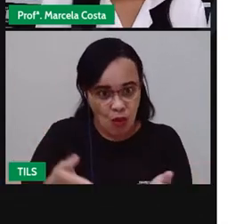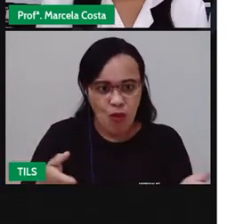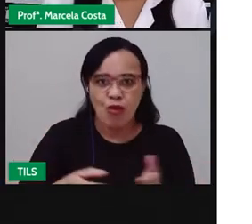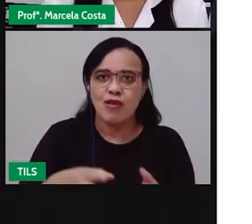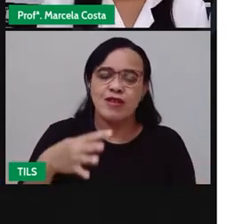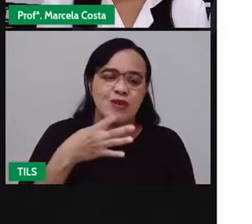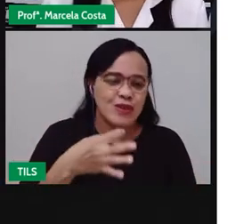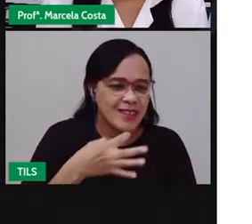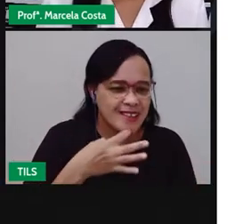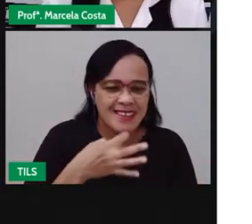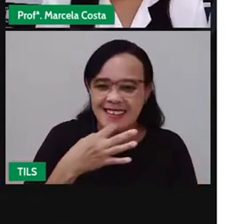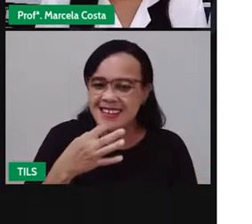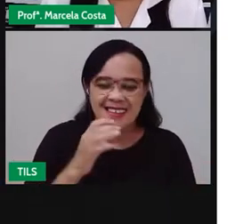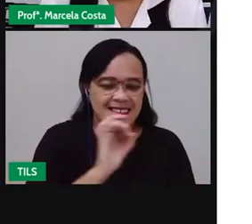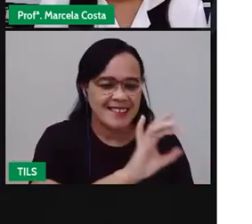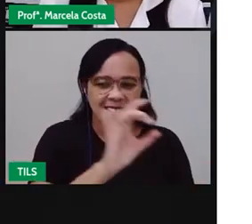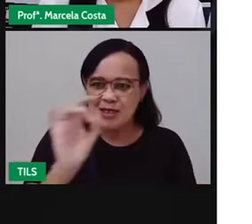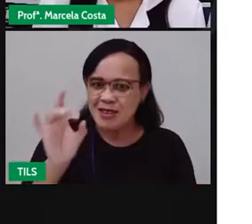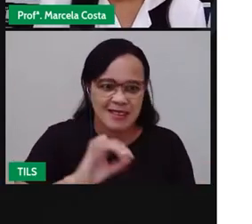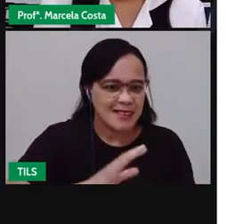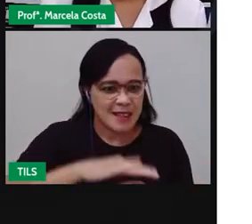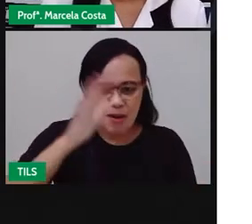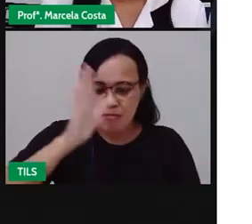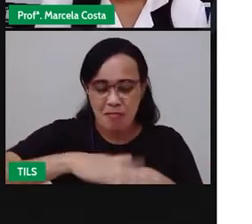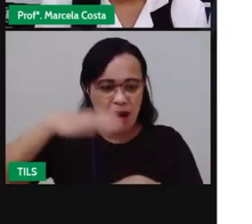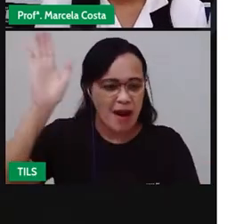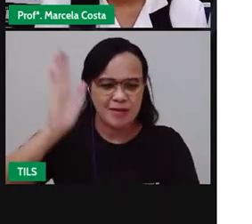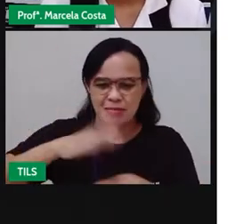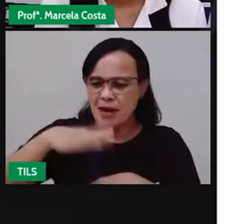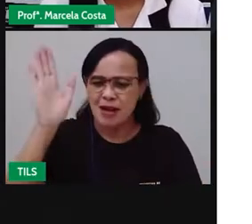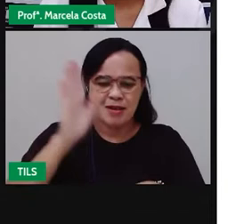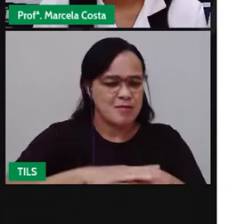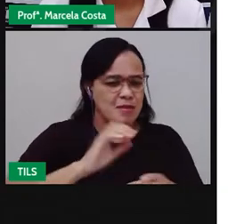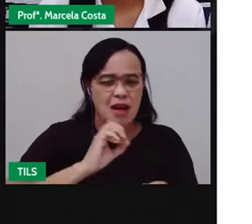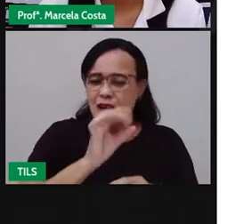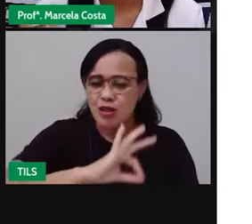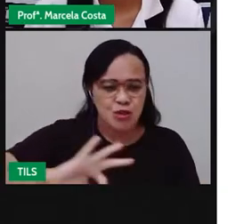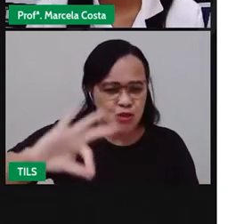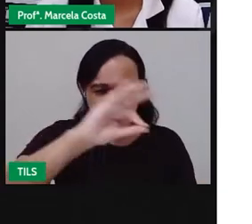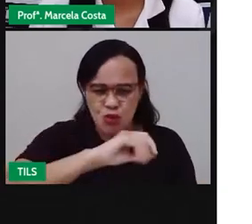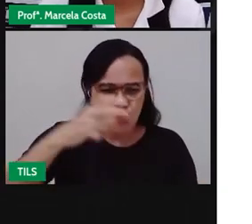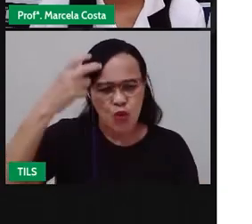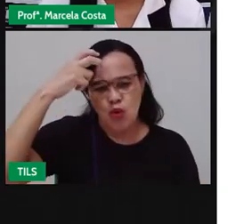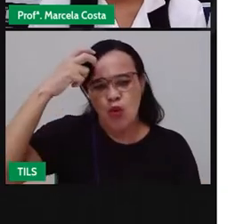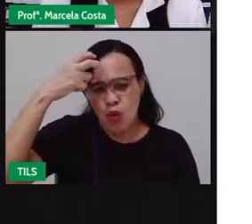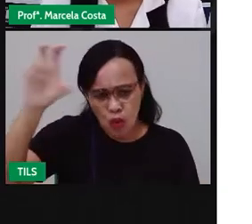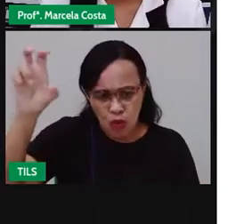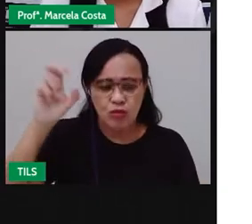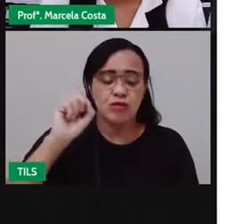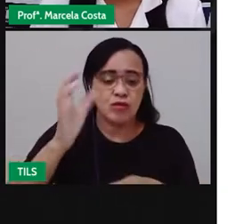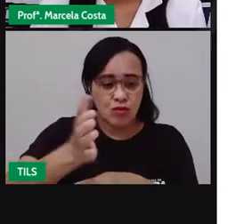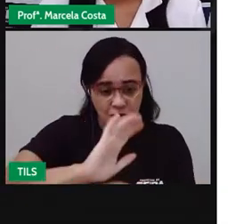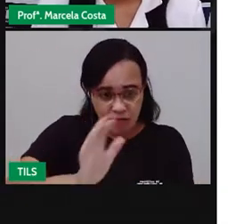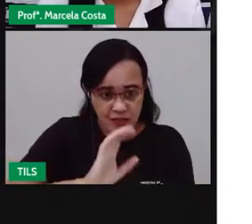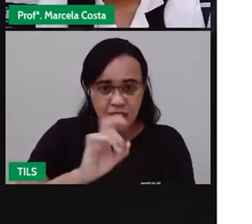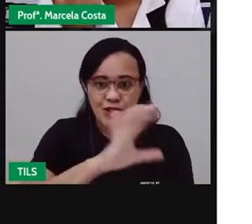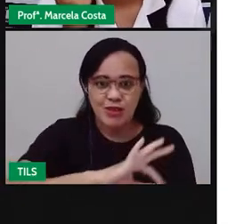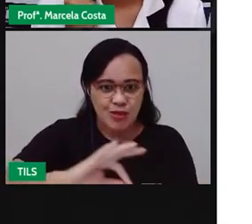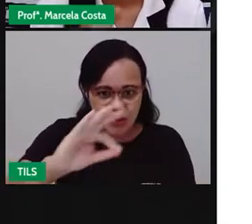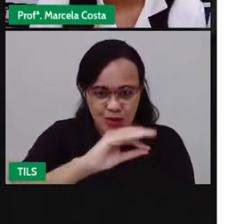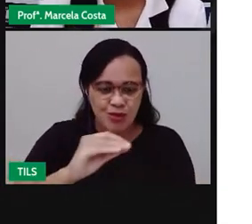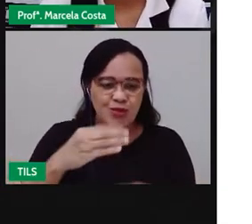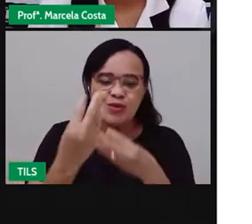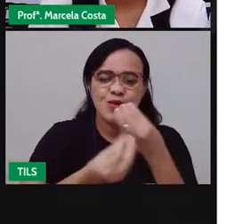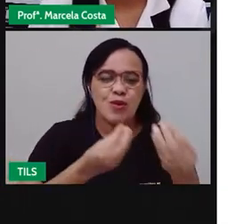sobre a região Nordeste, sobre as expressões culturais, nesse vídeo aqui que eu vou mostrar para vocês. Então,